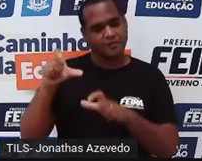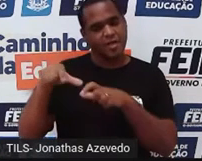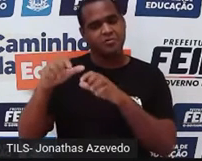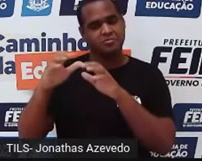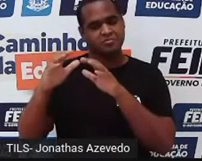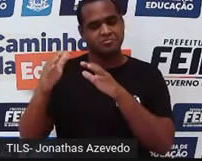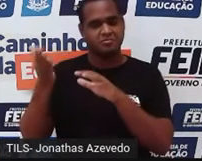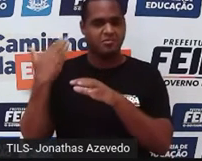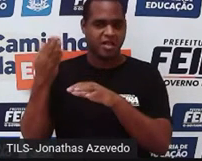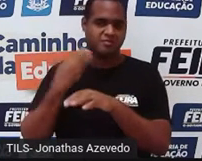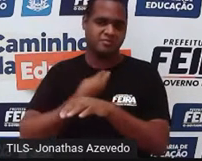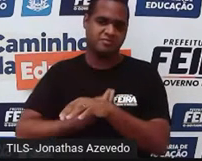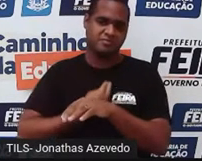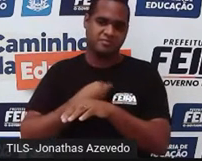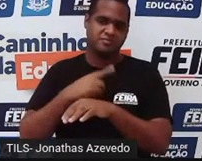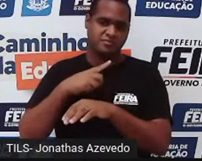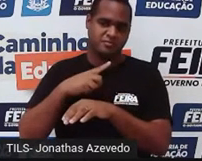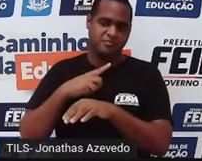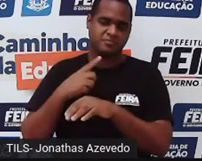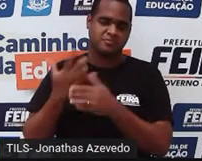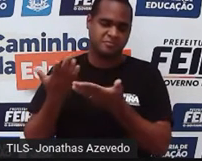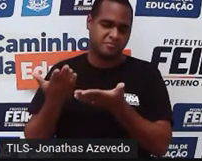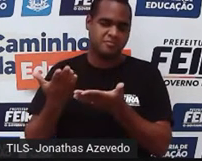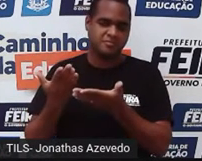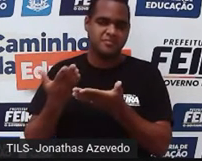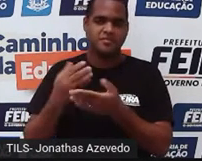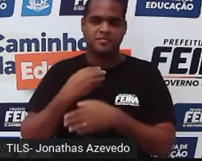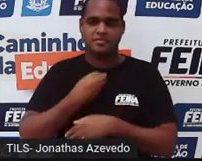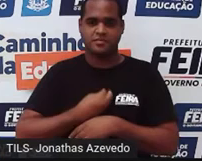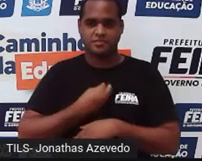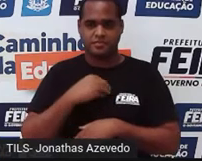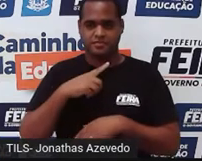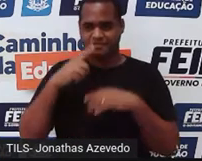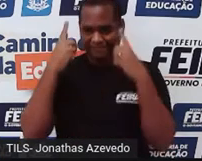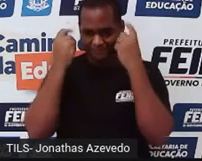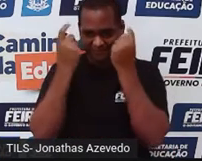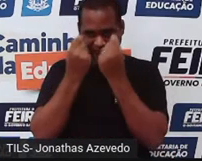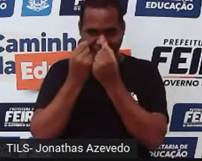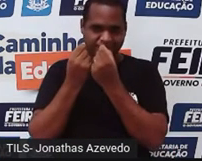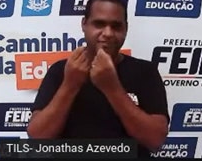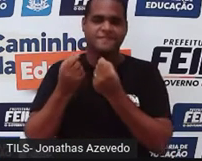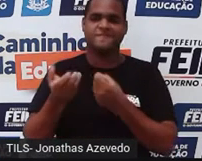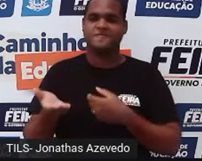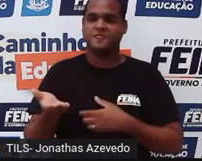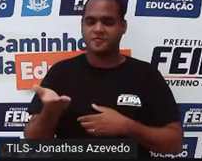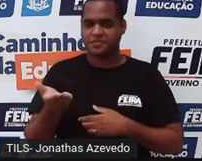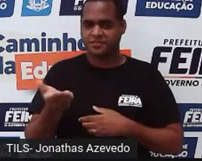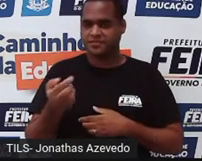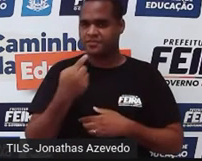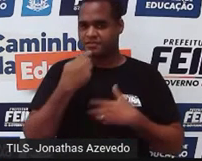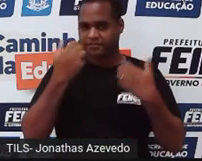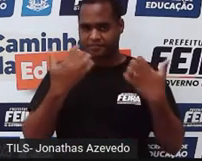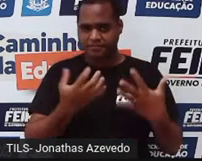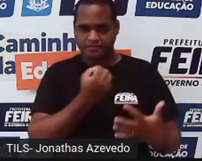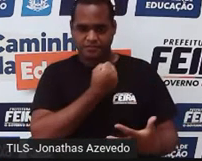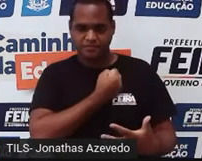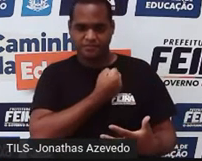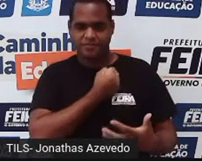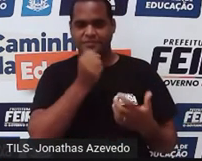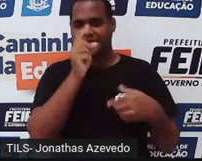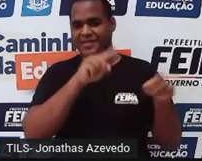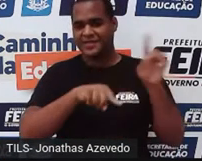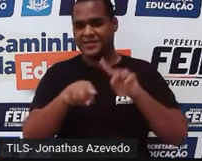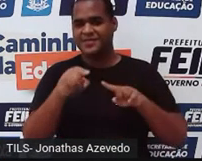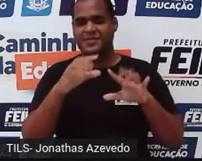viveu, né? Ali na região da Grécia, tá bom? E ele disse assim, ó, os números governam